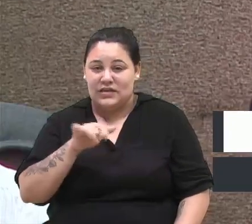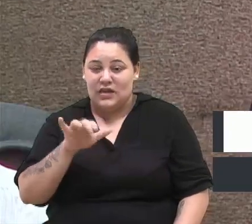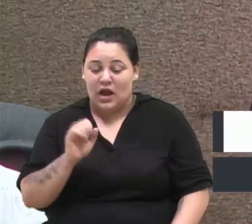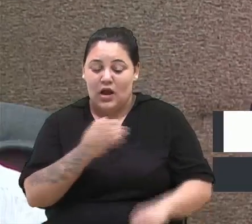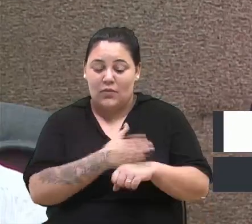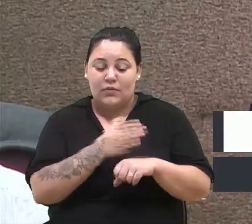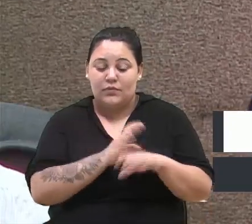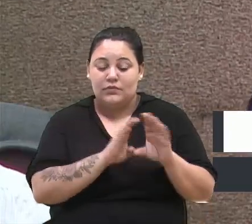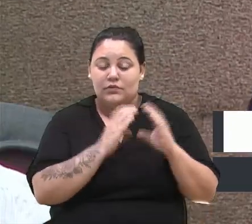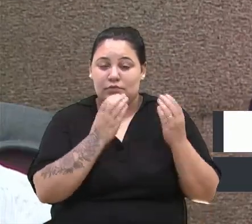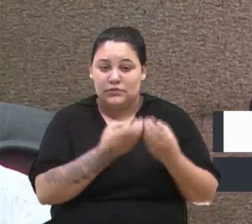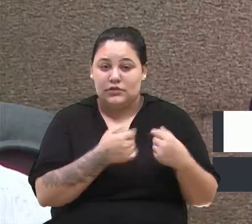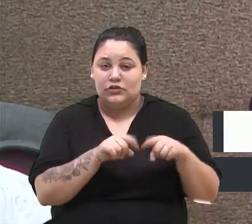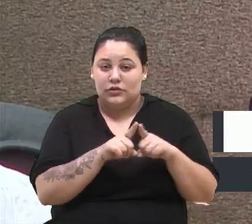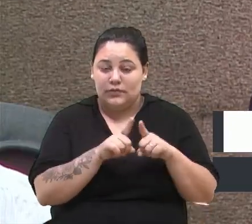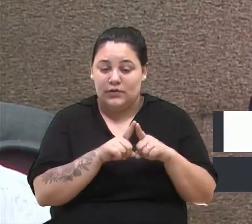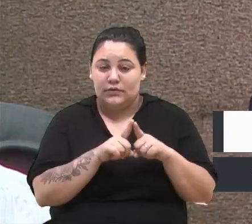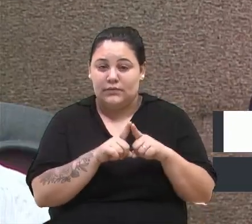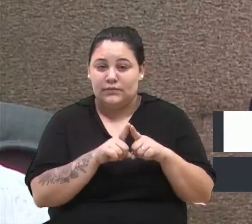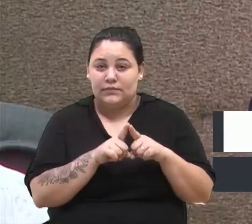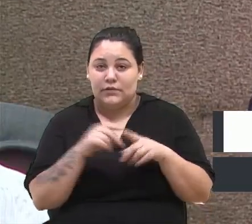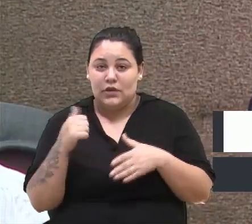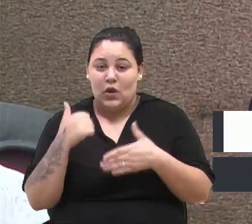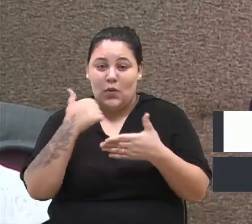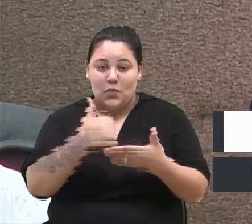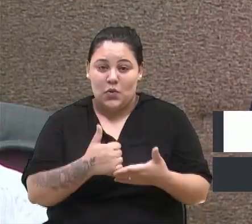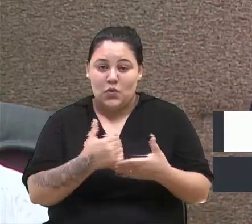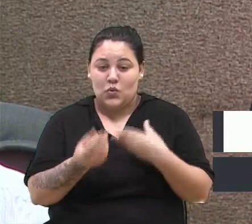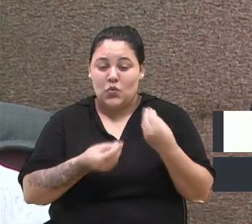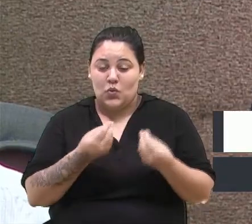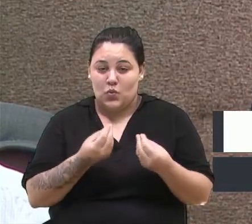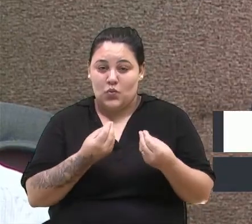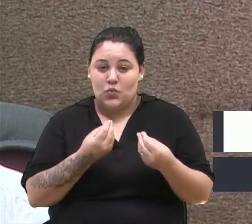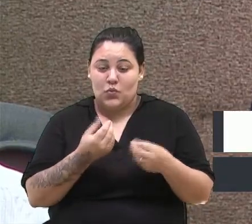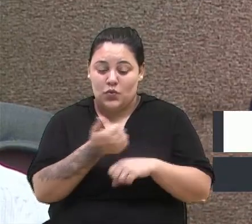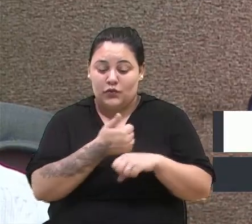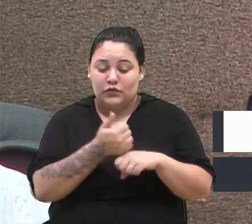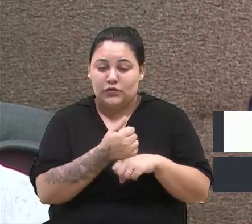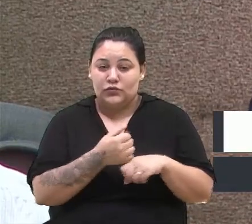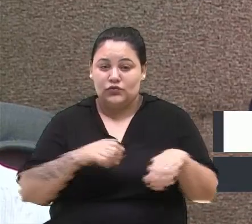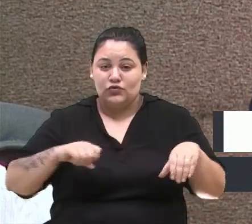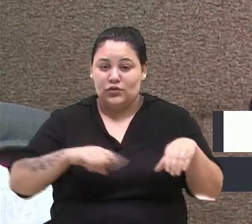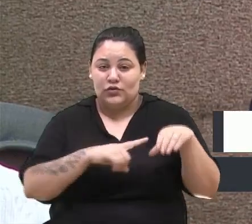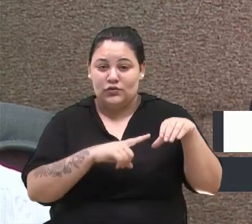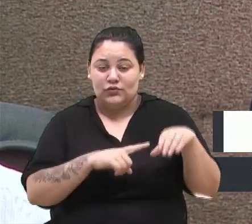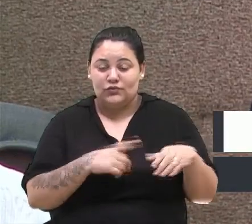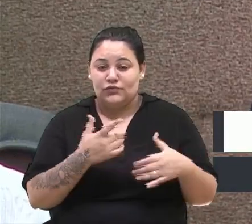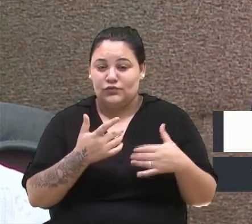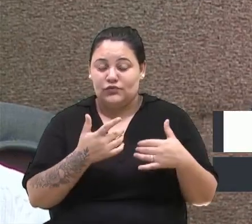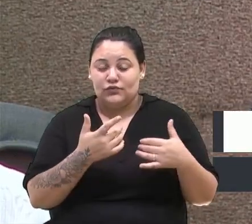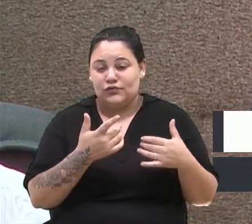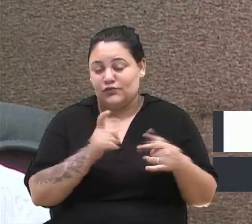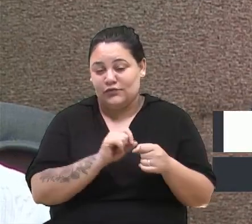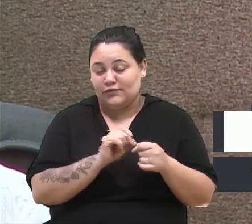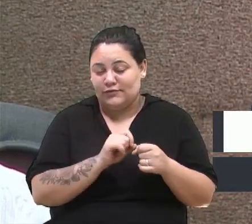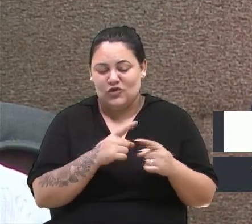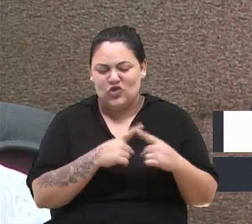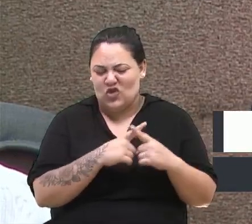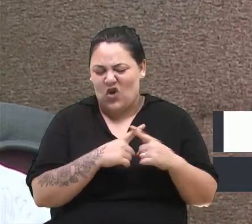Bevilacqua, dando sua contribuição como jogador e sócio, assumindo ainda as funções